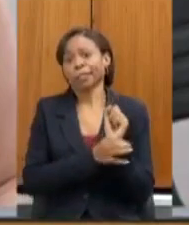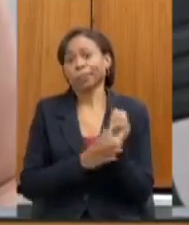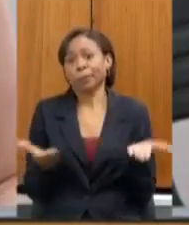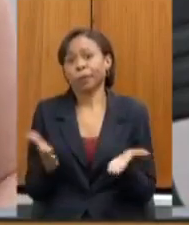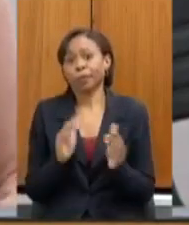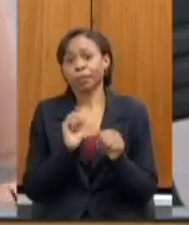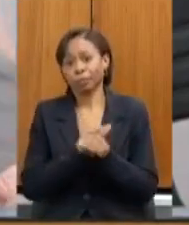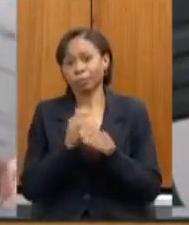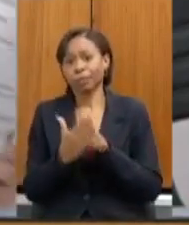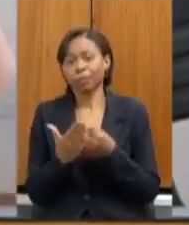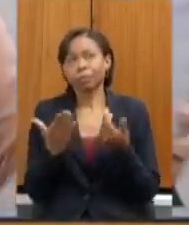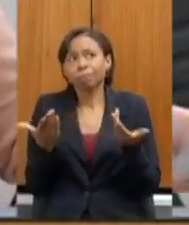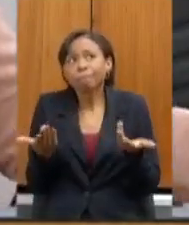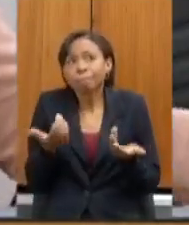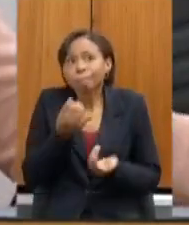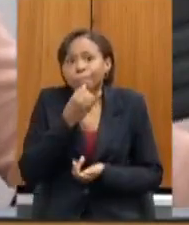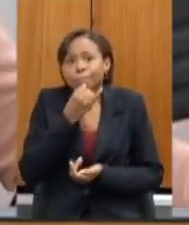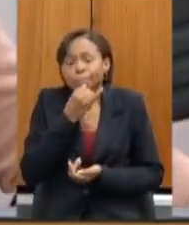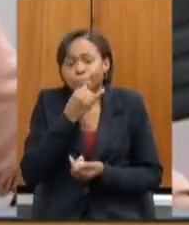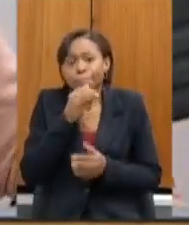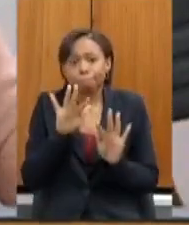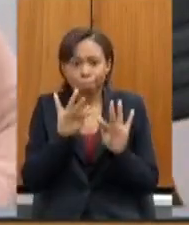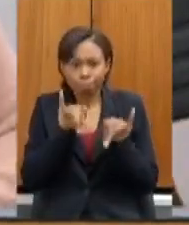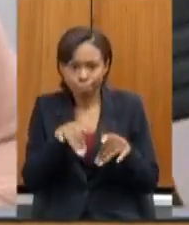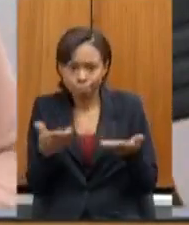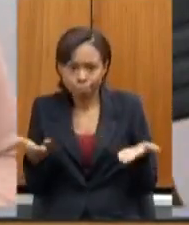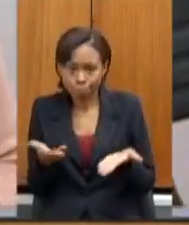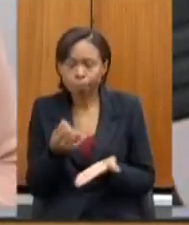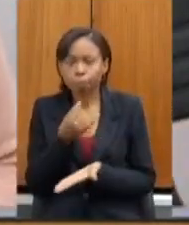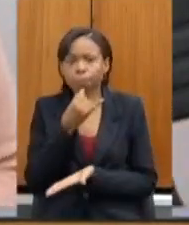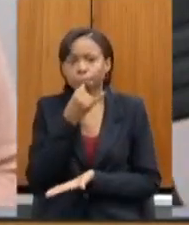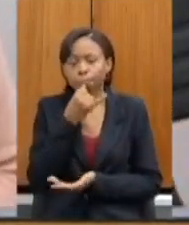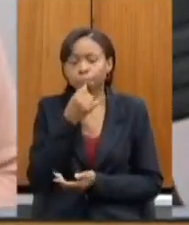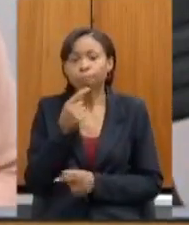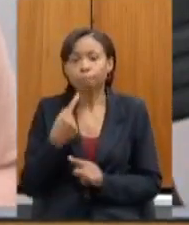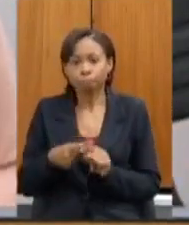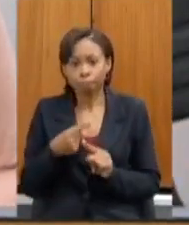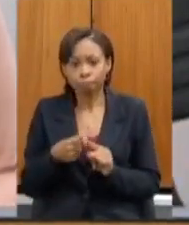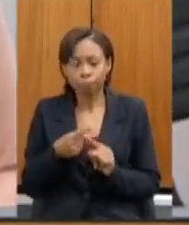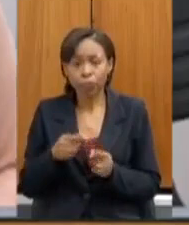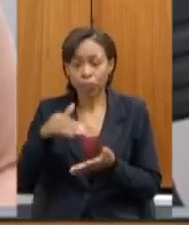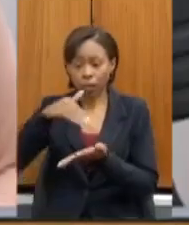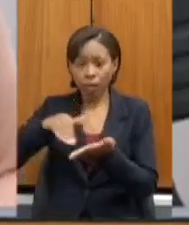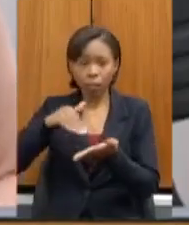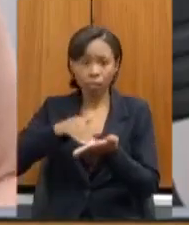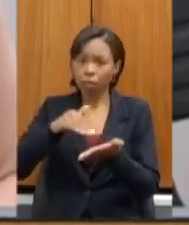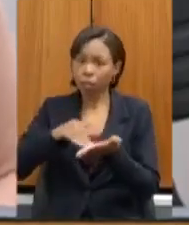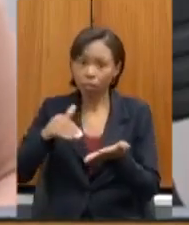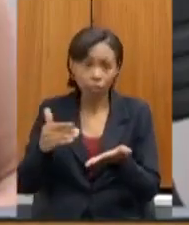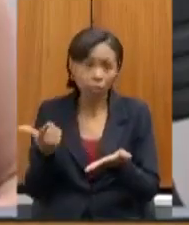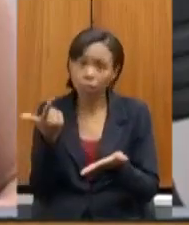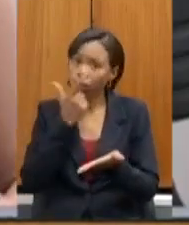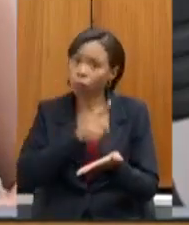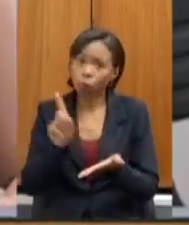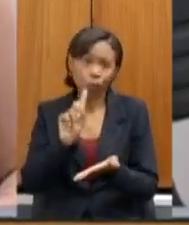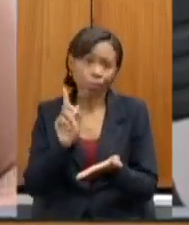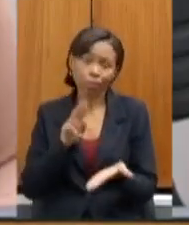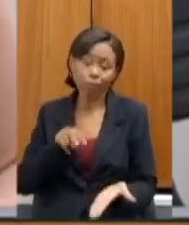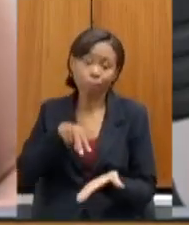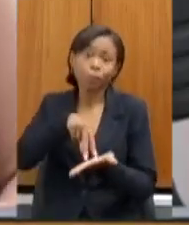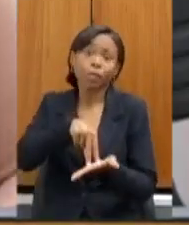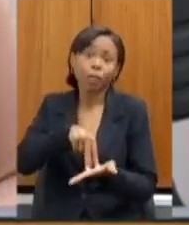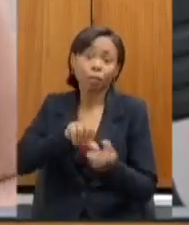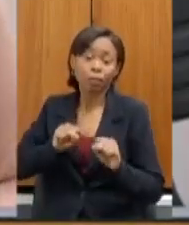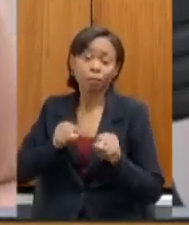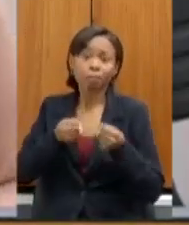eu só lamento para finalizar que a secretaria não consiga se posicionar na